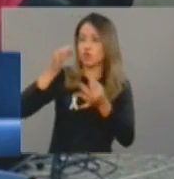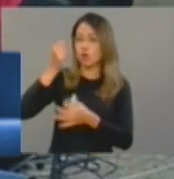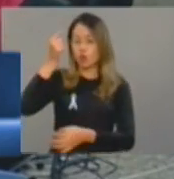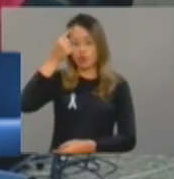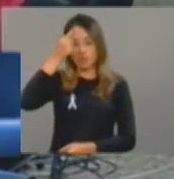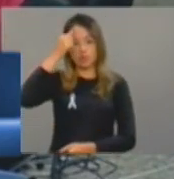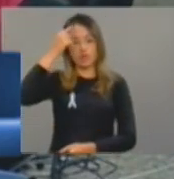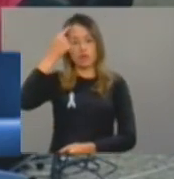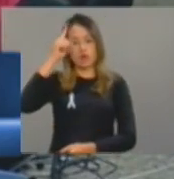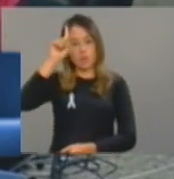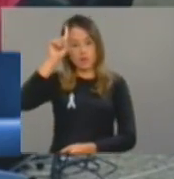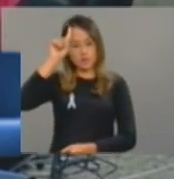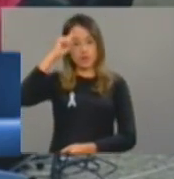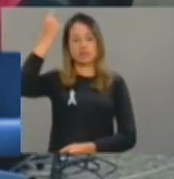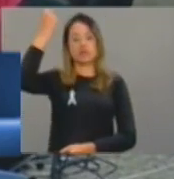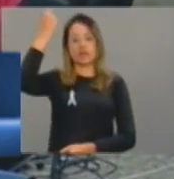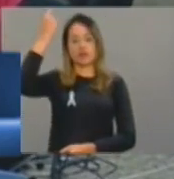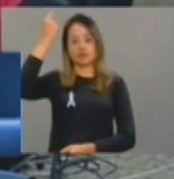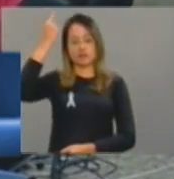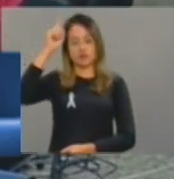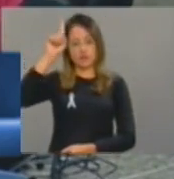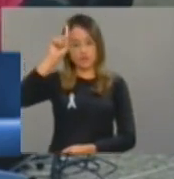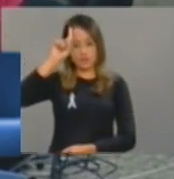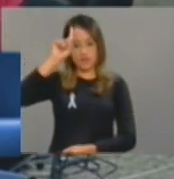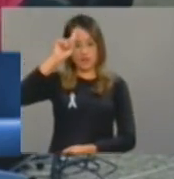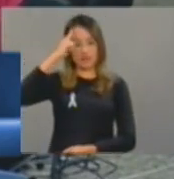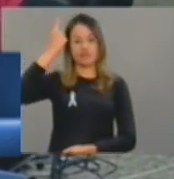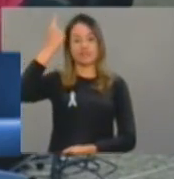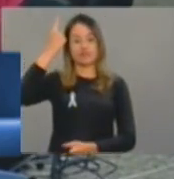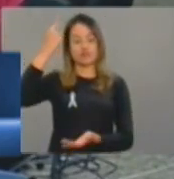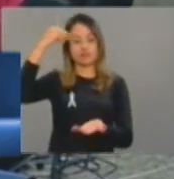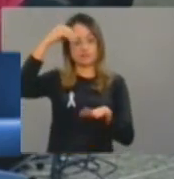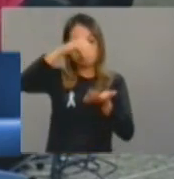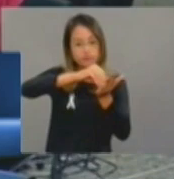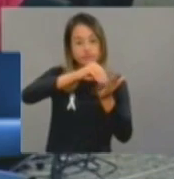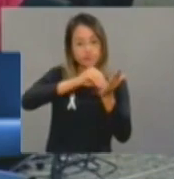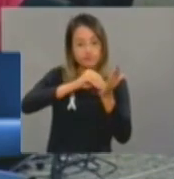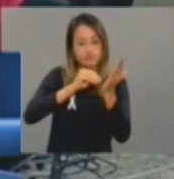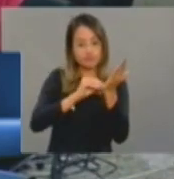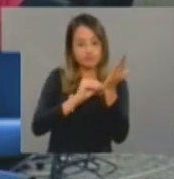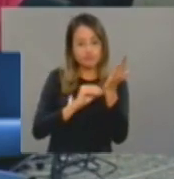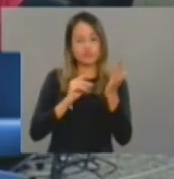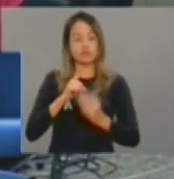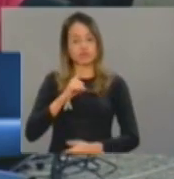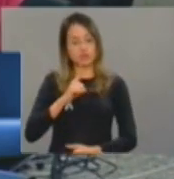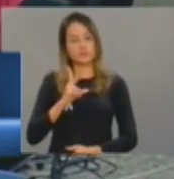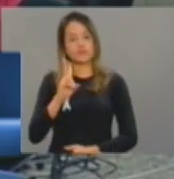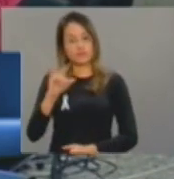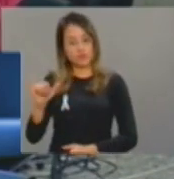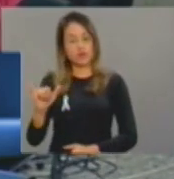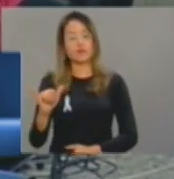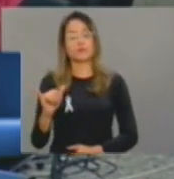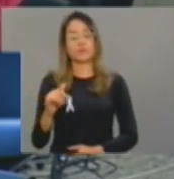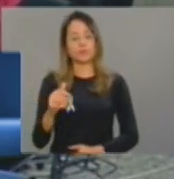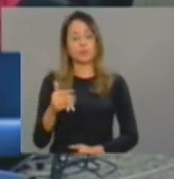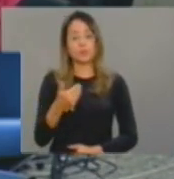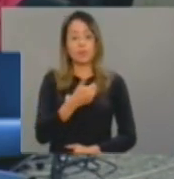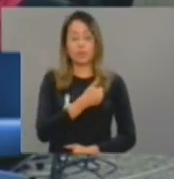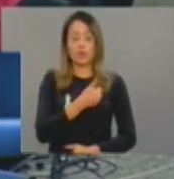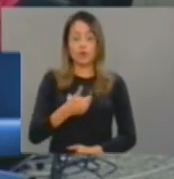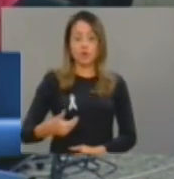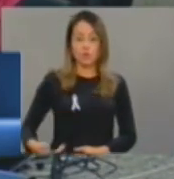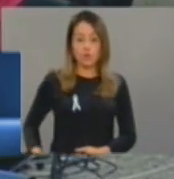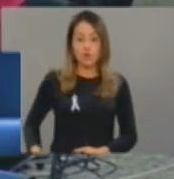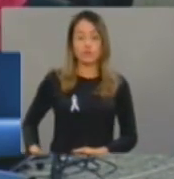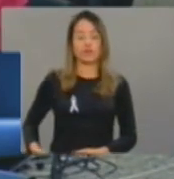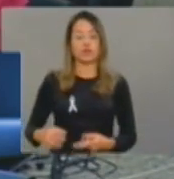coloca que a realização dessas dianadas processuais serão feitas em parceria do Poder Judiciário, Ministério Público